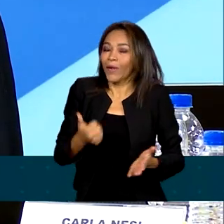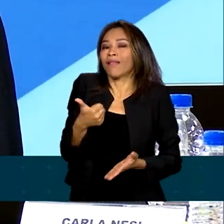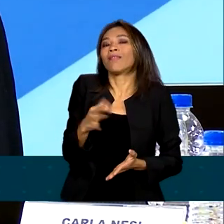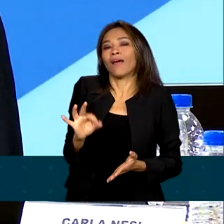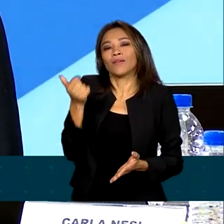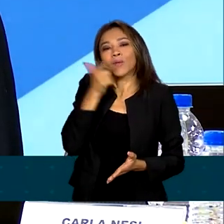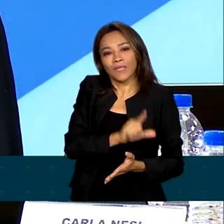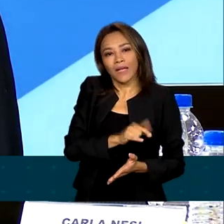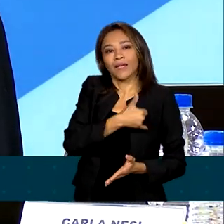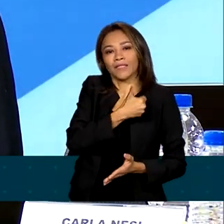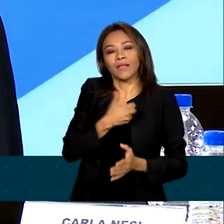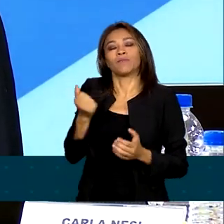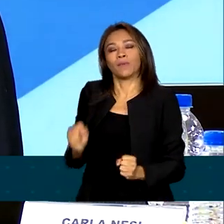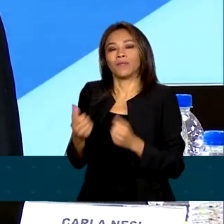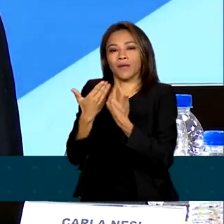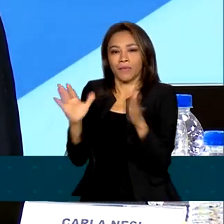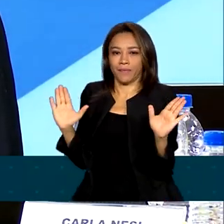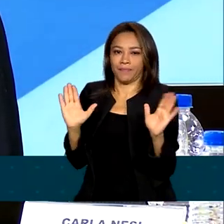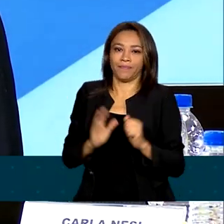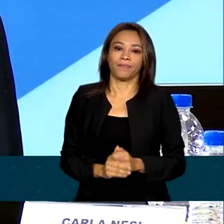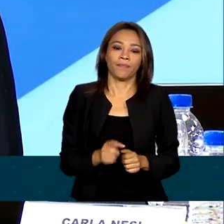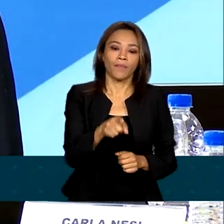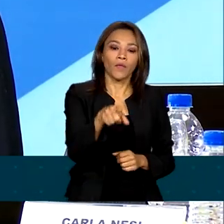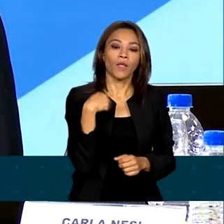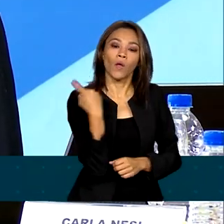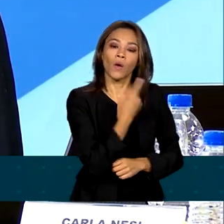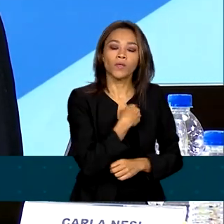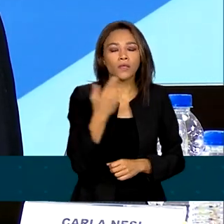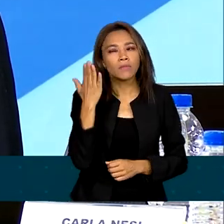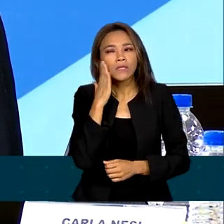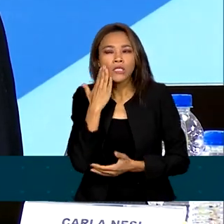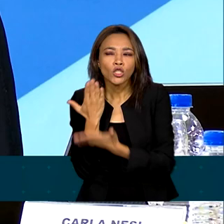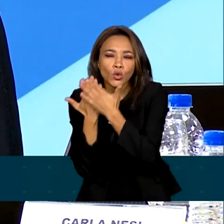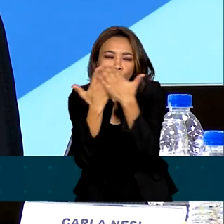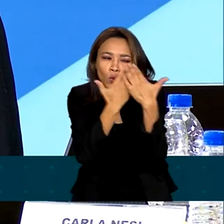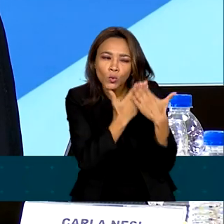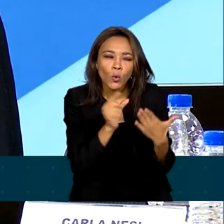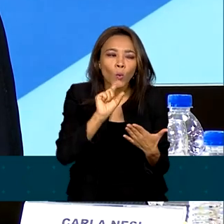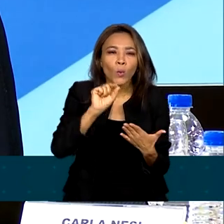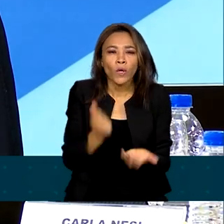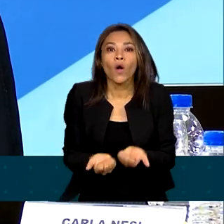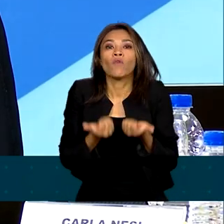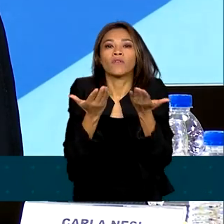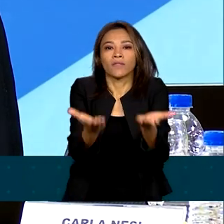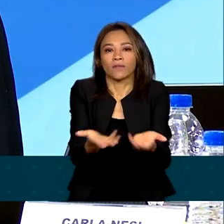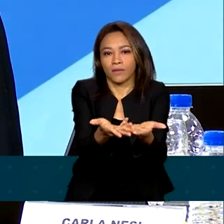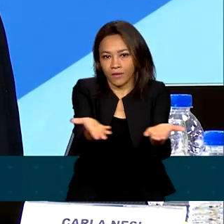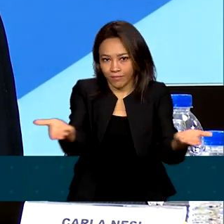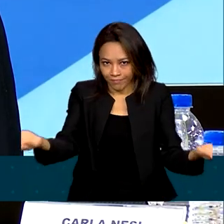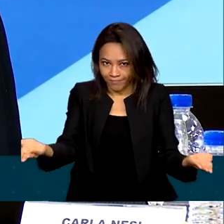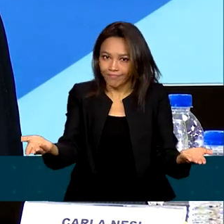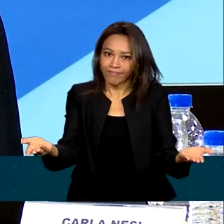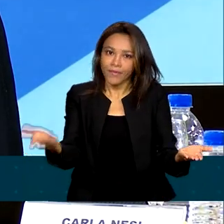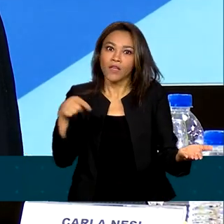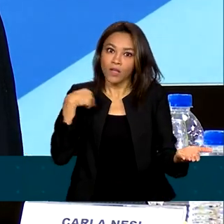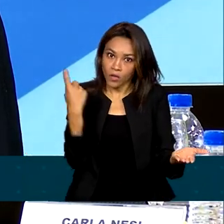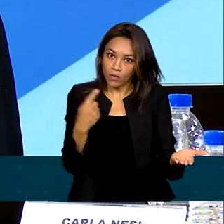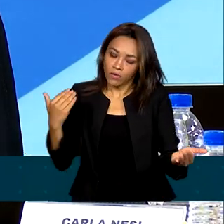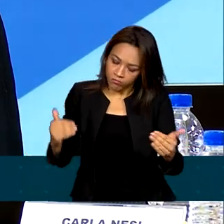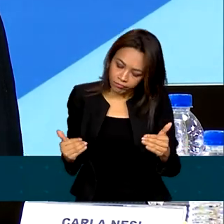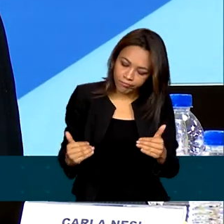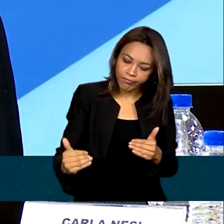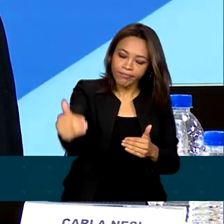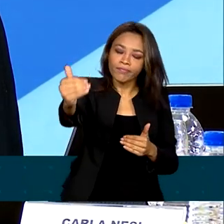trabalhando cada vez mais para saber o que ofereceu ao cliente e em qual momento. E nós vamos além. Nossos